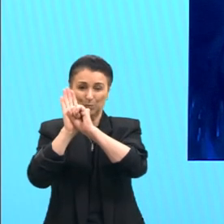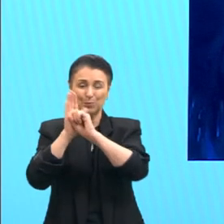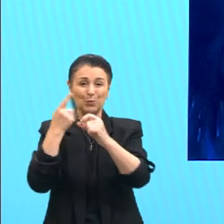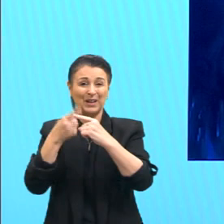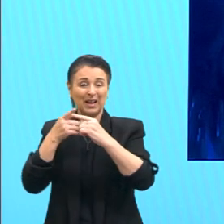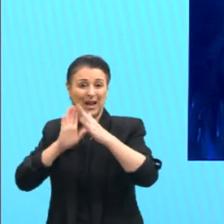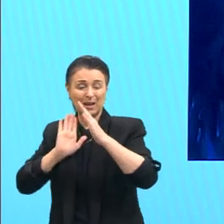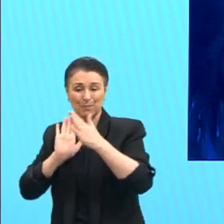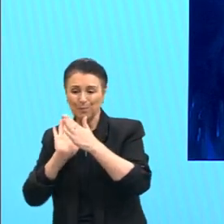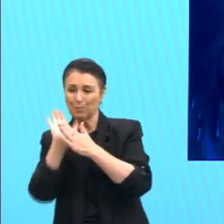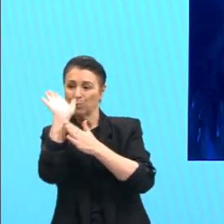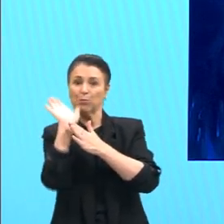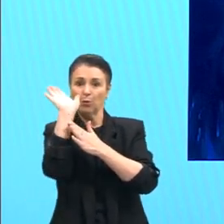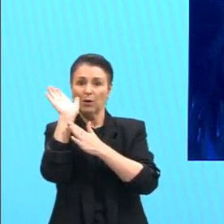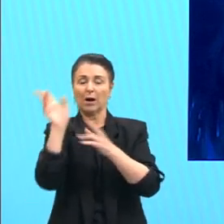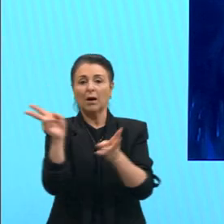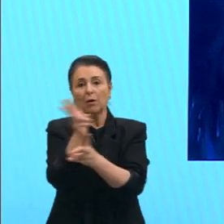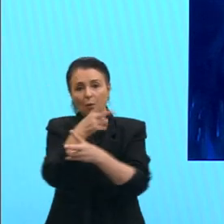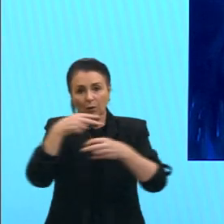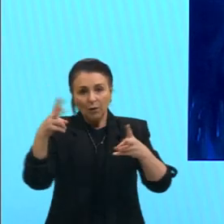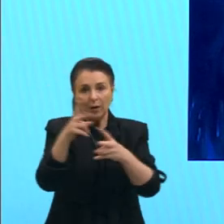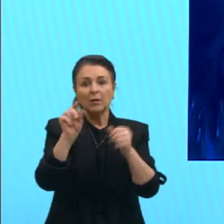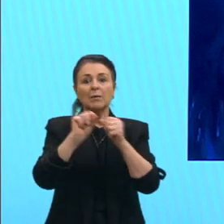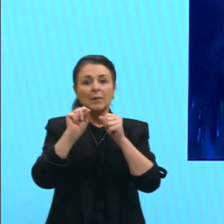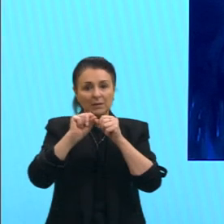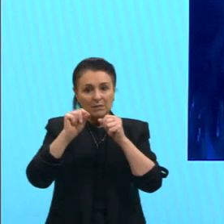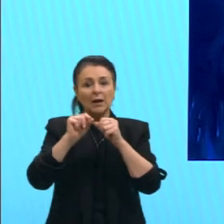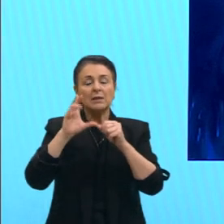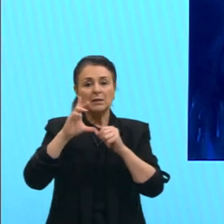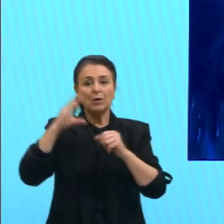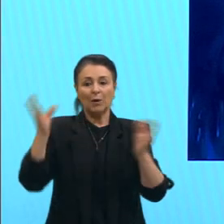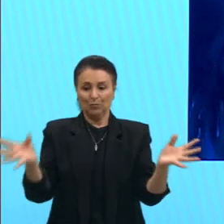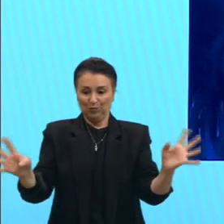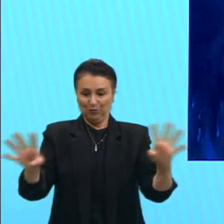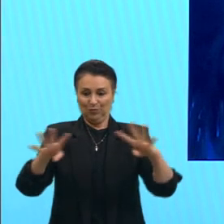Então, quase uma célula de convecção aqui que nós temos, tá?